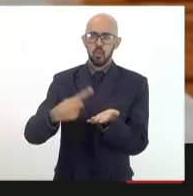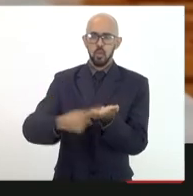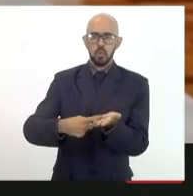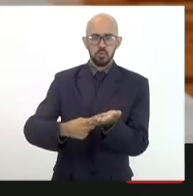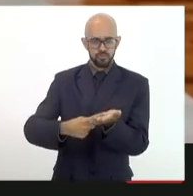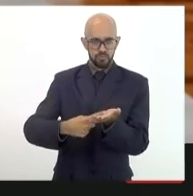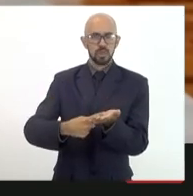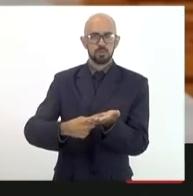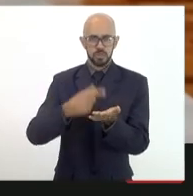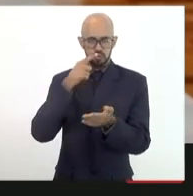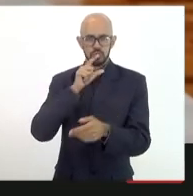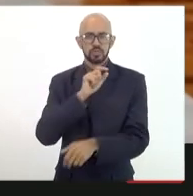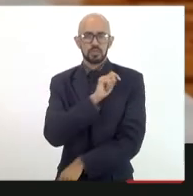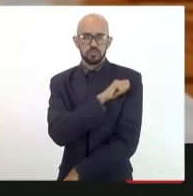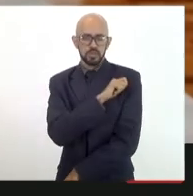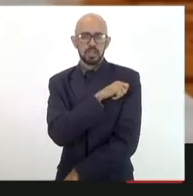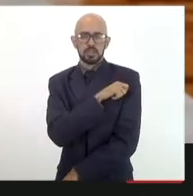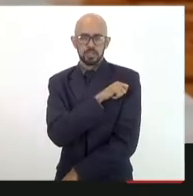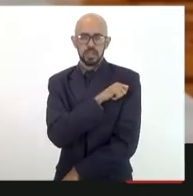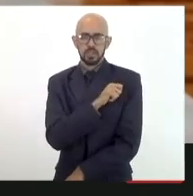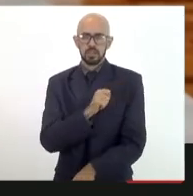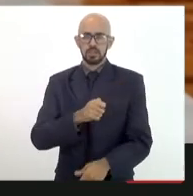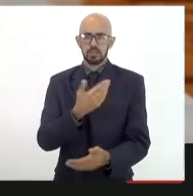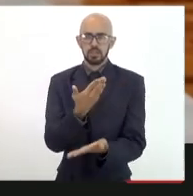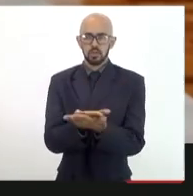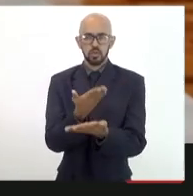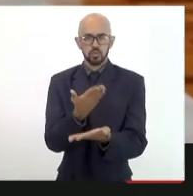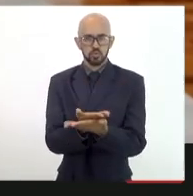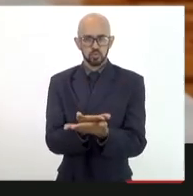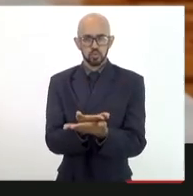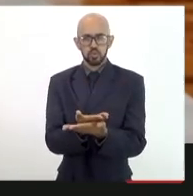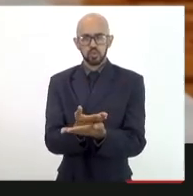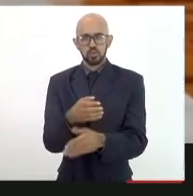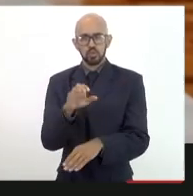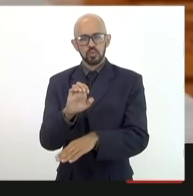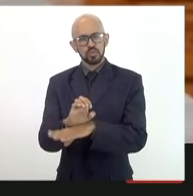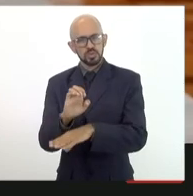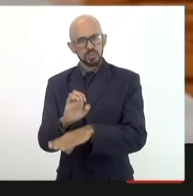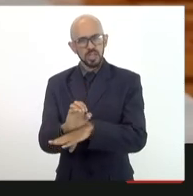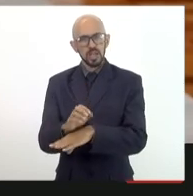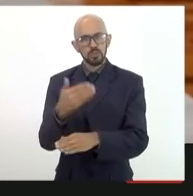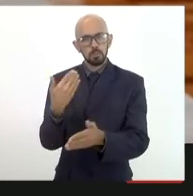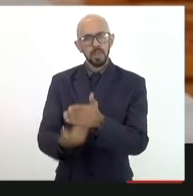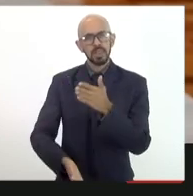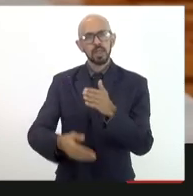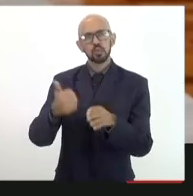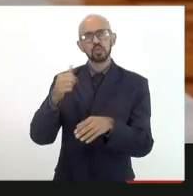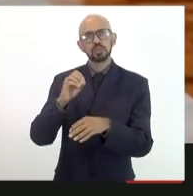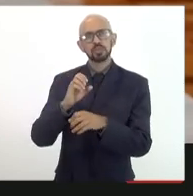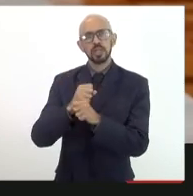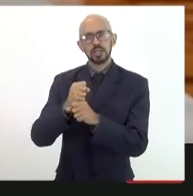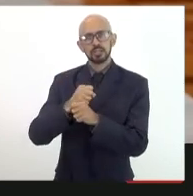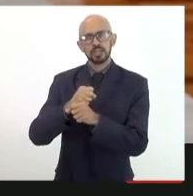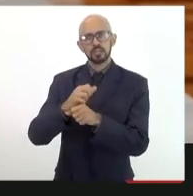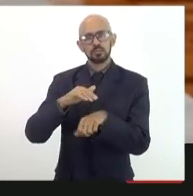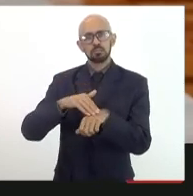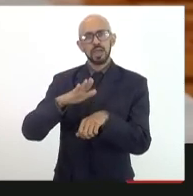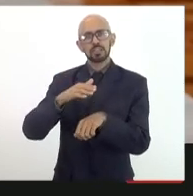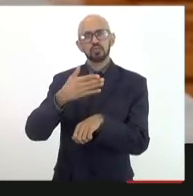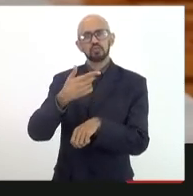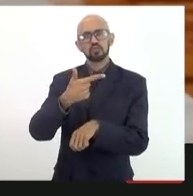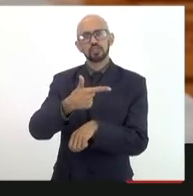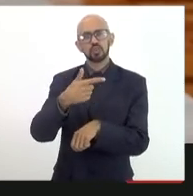fiscalizar segundo um estudo o Estado perdeu aí nos últimos 10 anos em torno de mais de 24